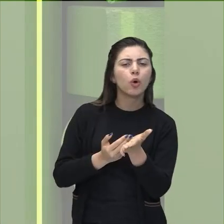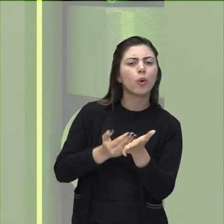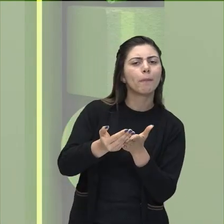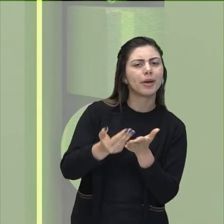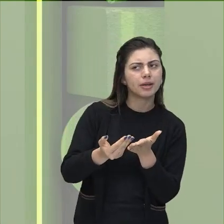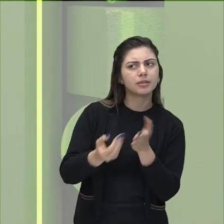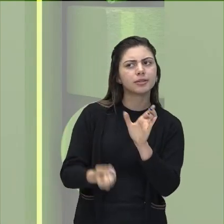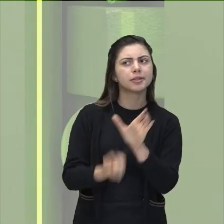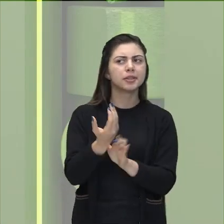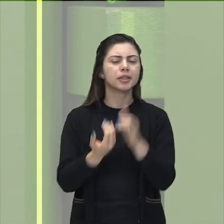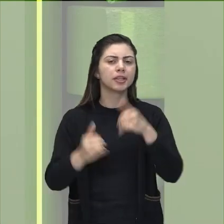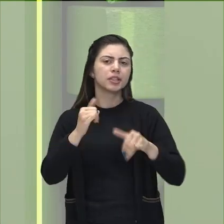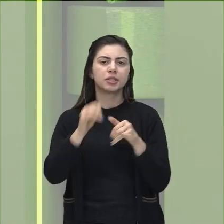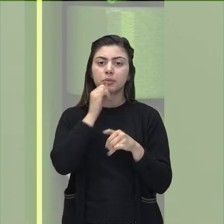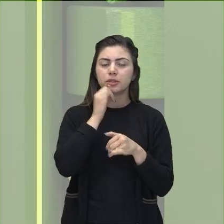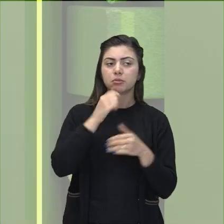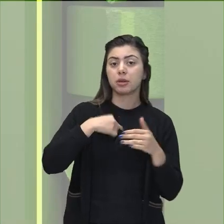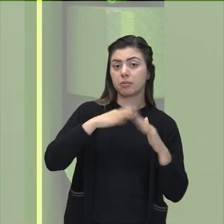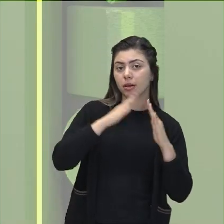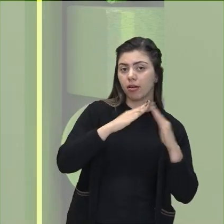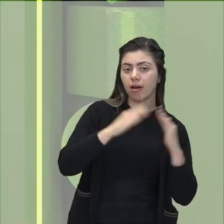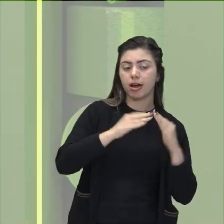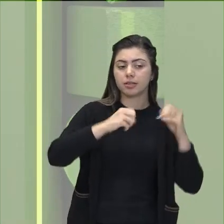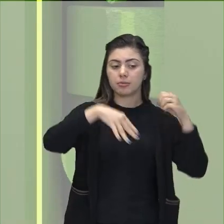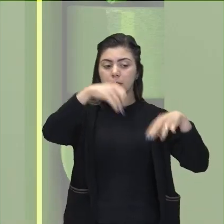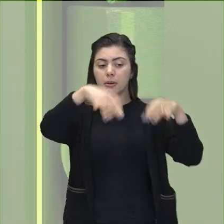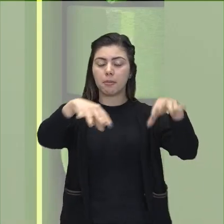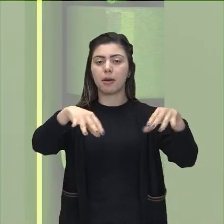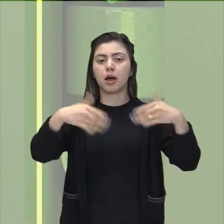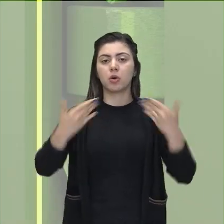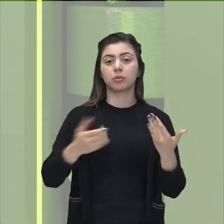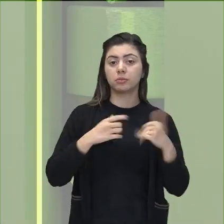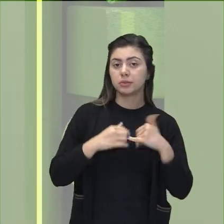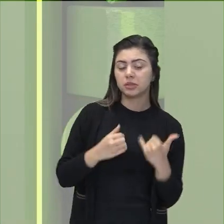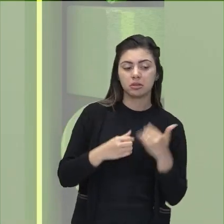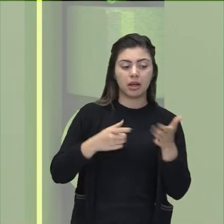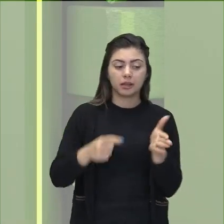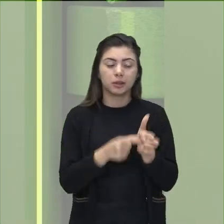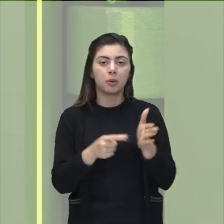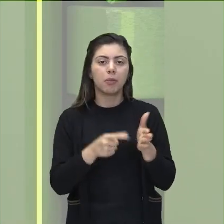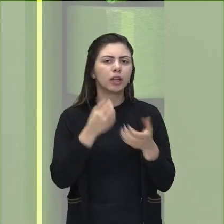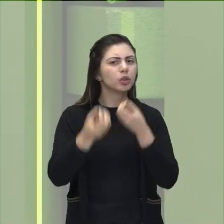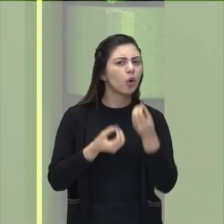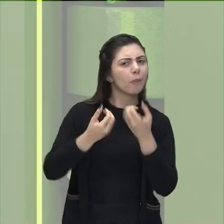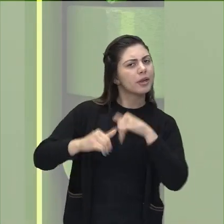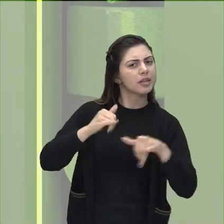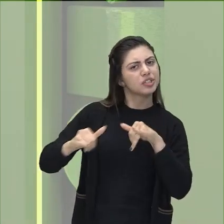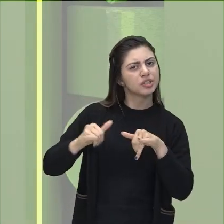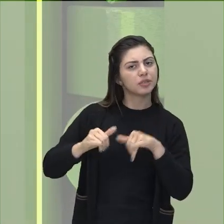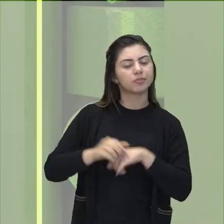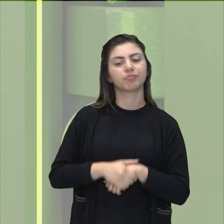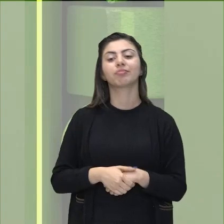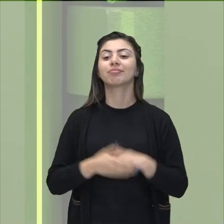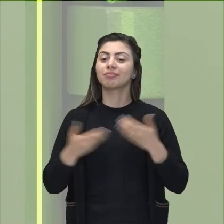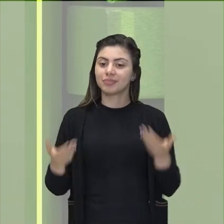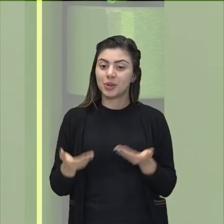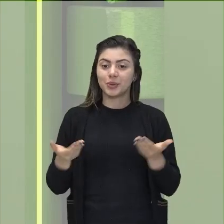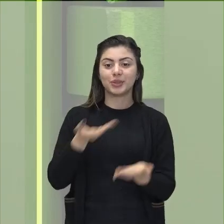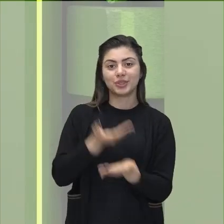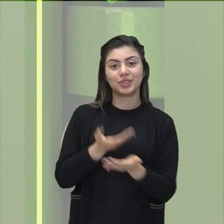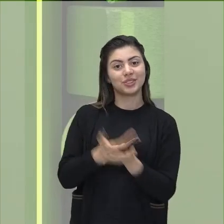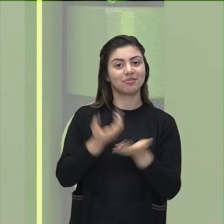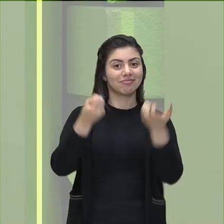que chega até a minha casa, que chega até o meu aparelho, que chega até a minha tomada, tá, pessoal? E aqui, durante a aula, nós vamos